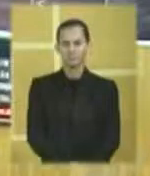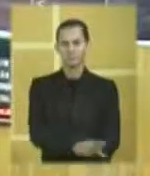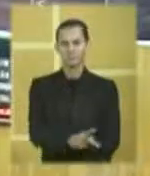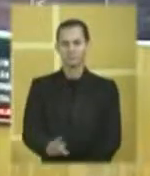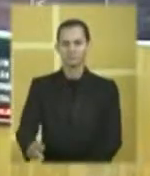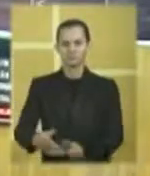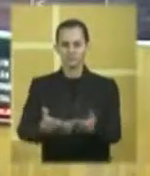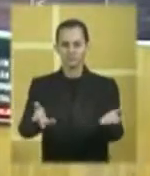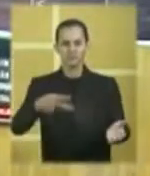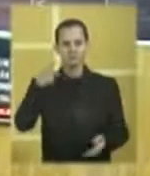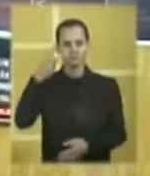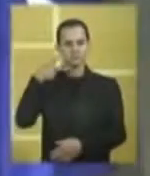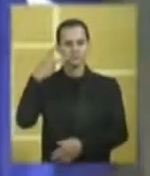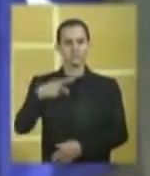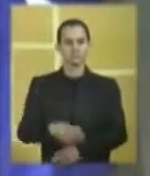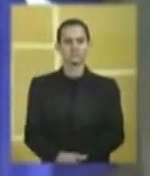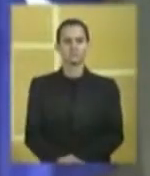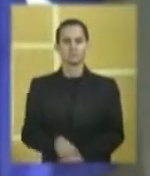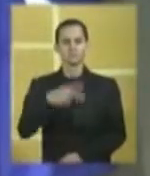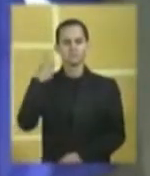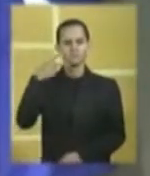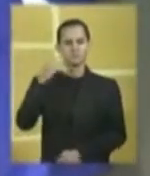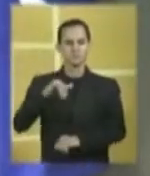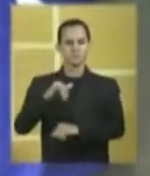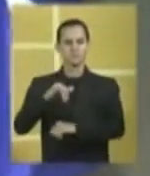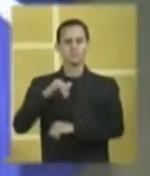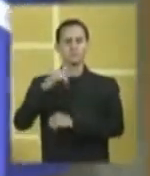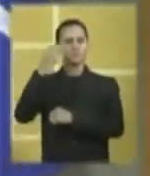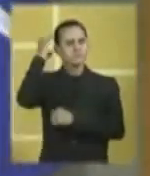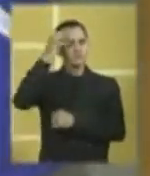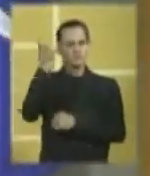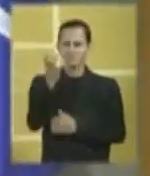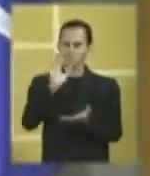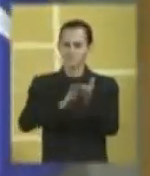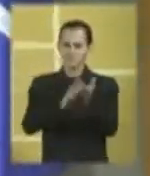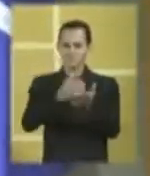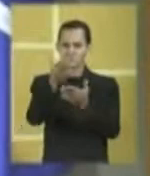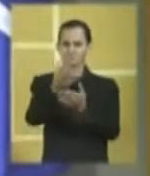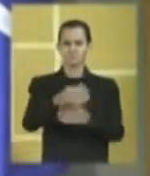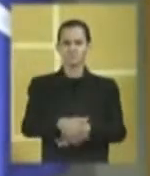Presidente, senhores vereadores, vereador Sérgio Moreira, quero te parabenizar